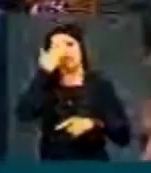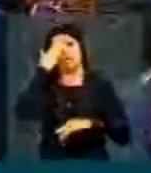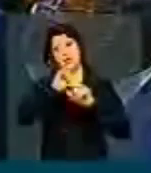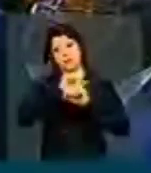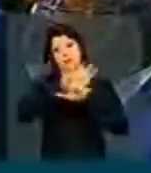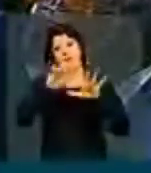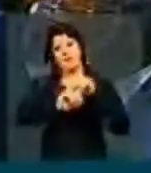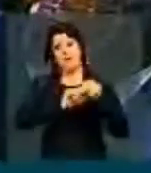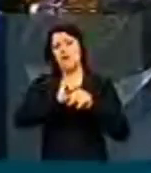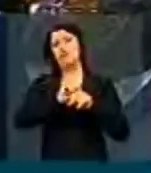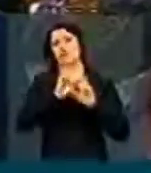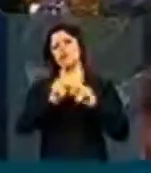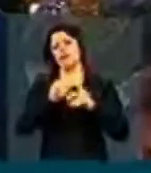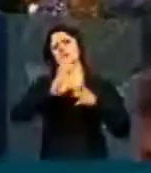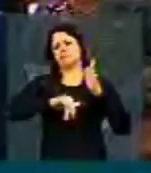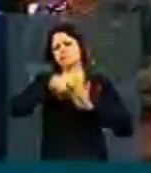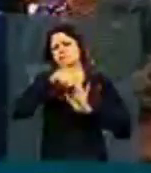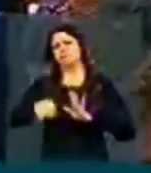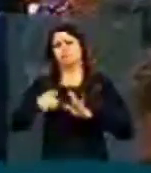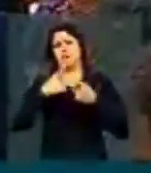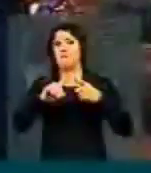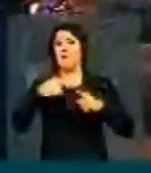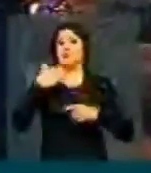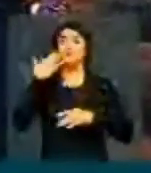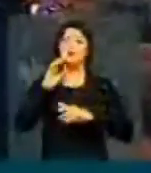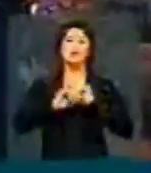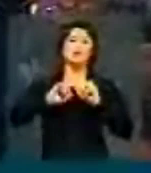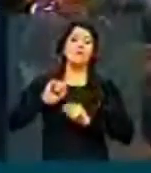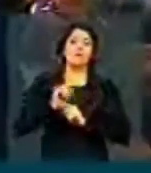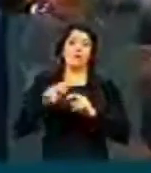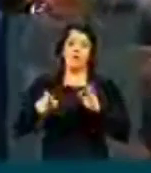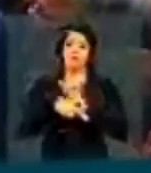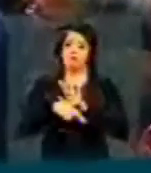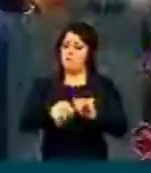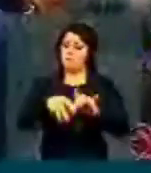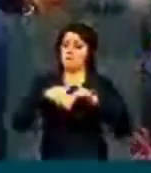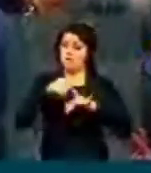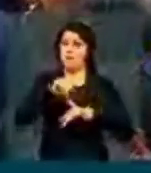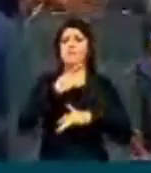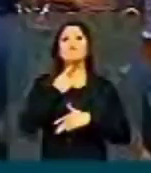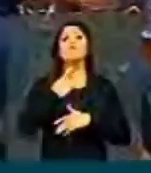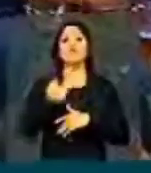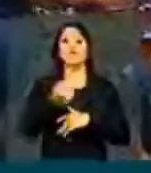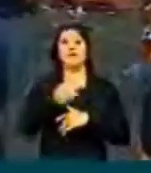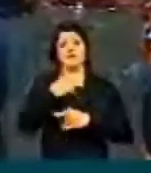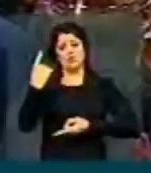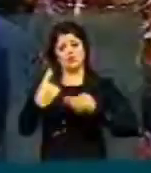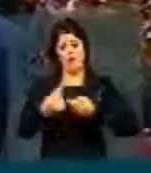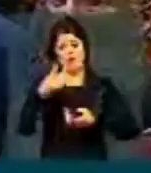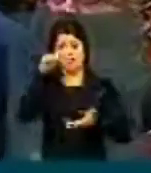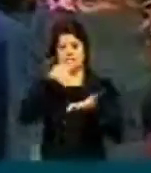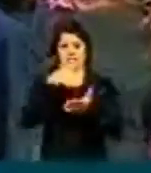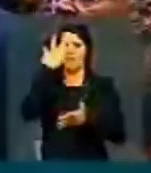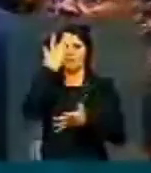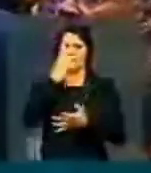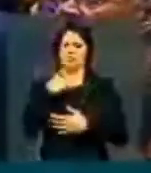que foram dirimidas, mas entendendo que o plenário quer uma discussão até amanhã,